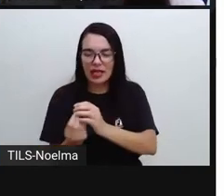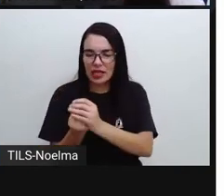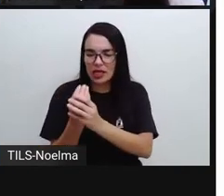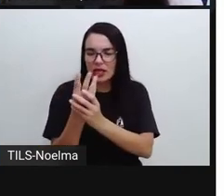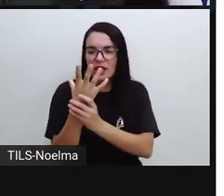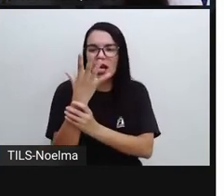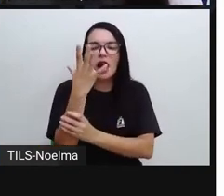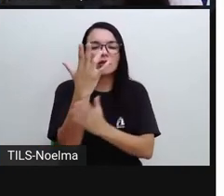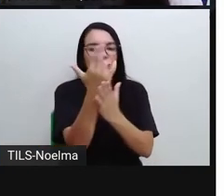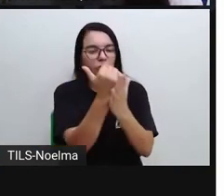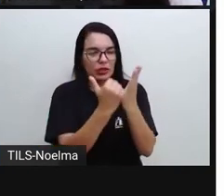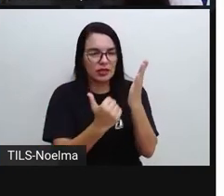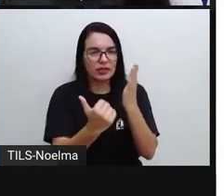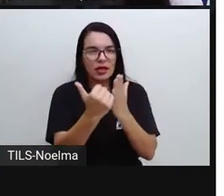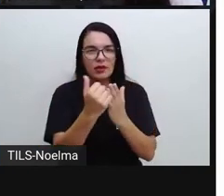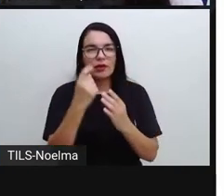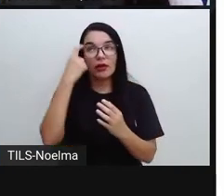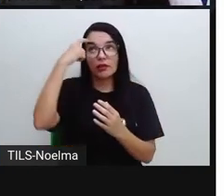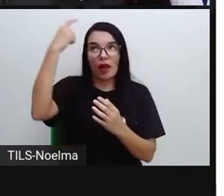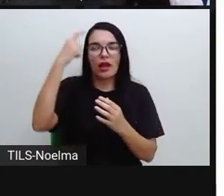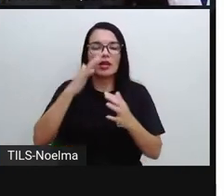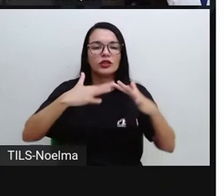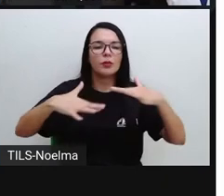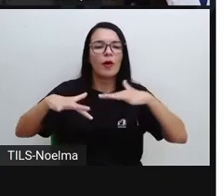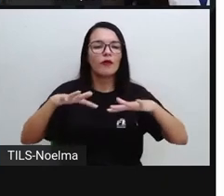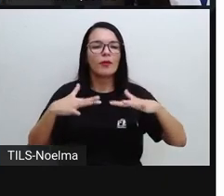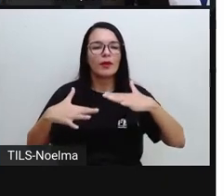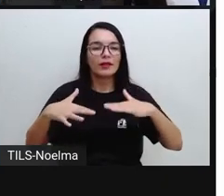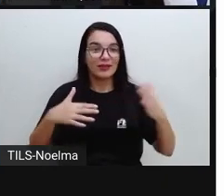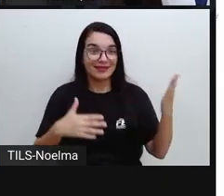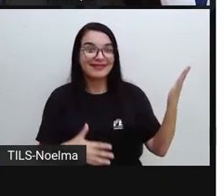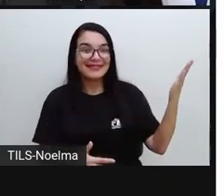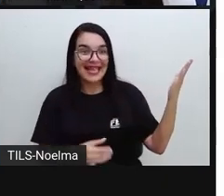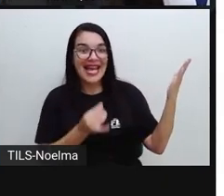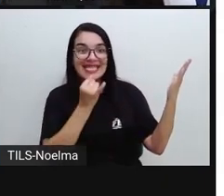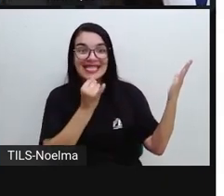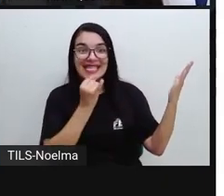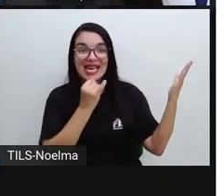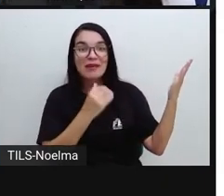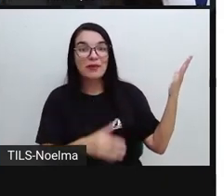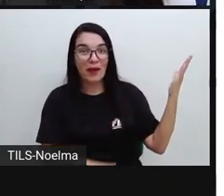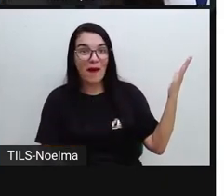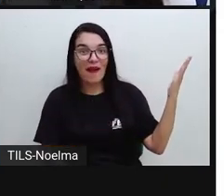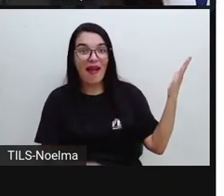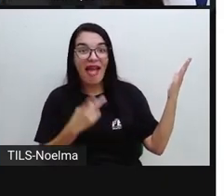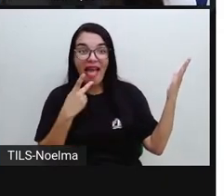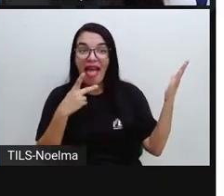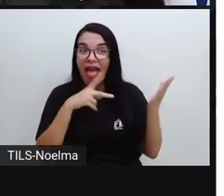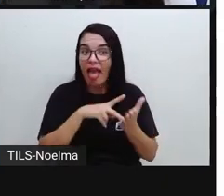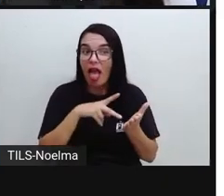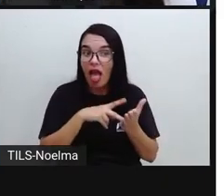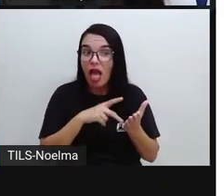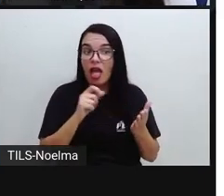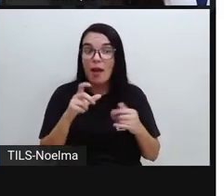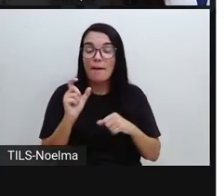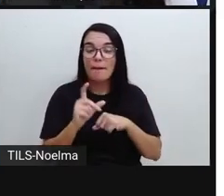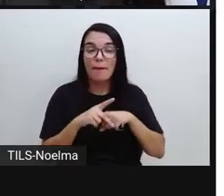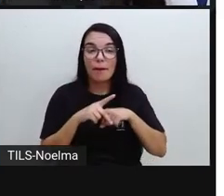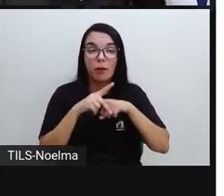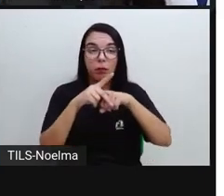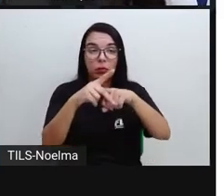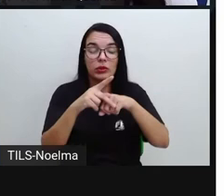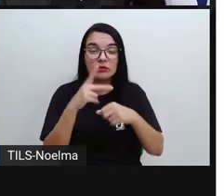de movimento. Aí nós temos um exemplo aí de poesia concreta, né? Nós temos aí